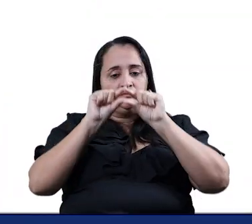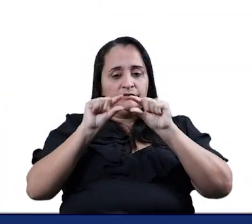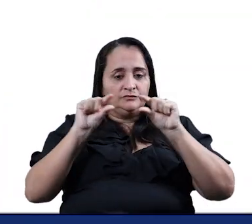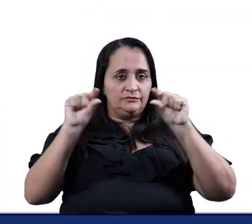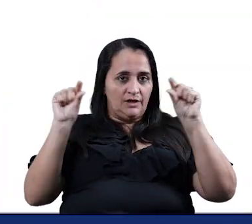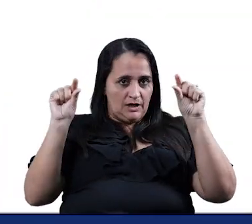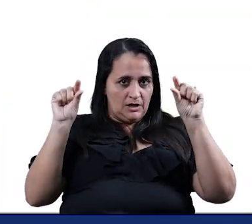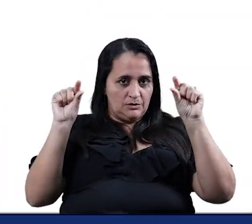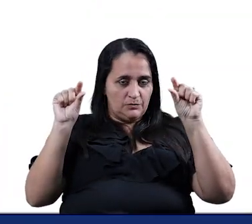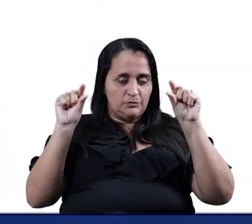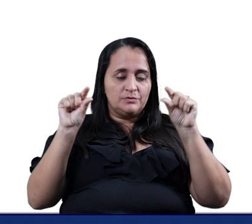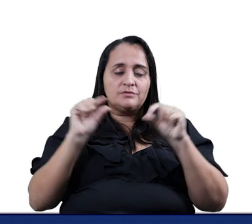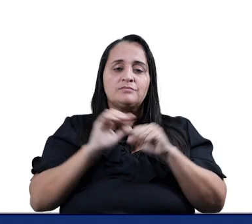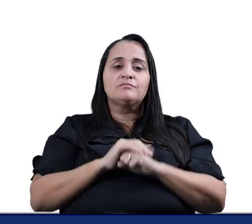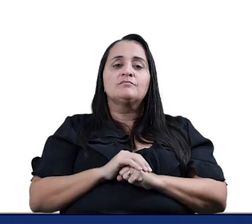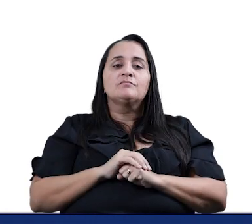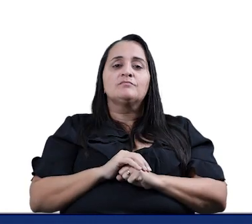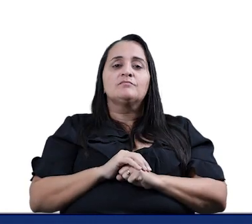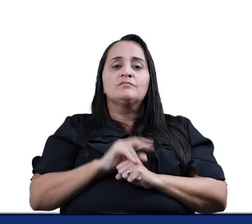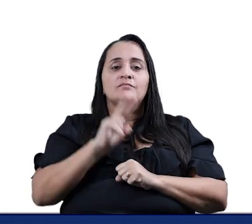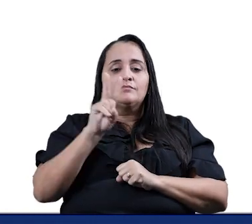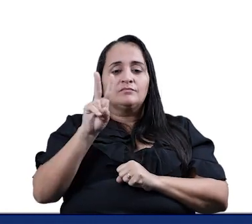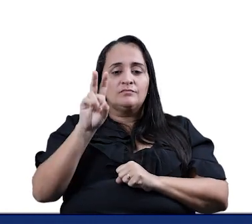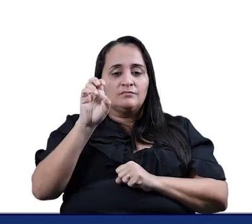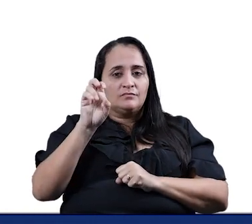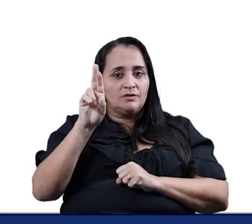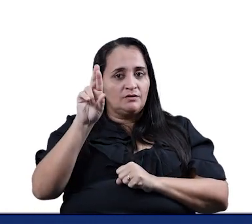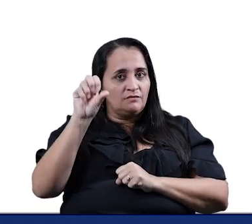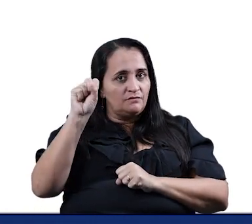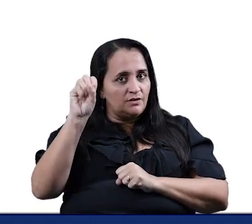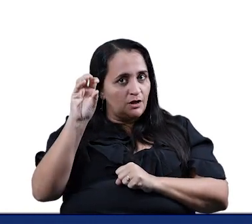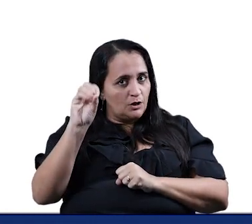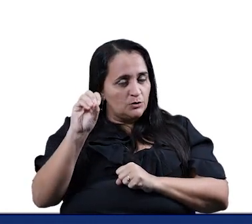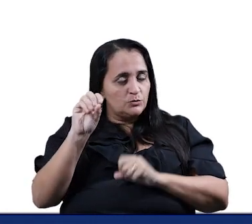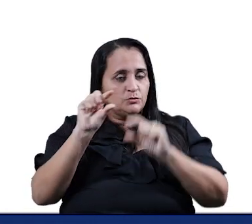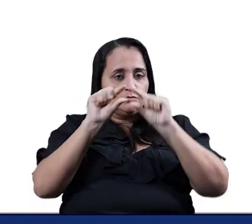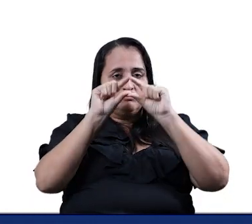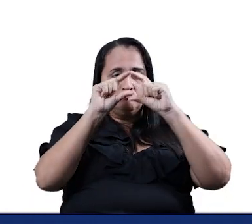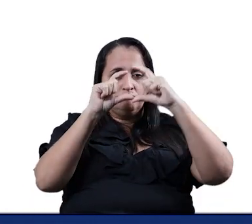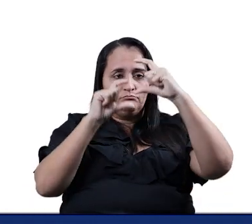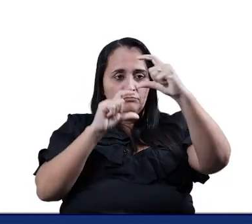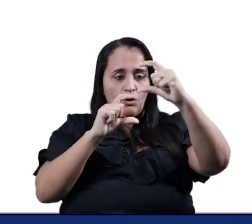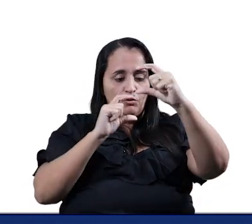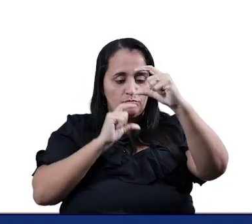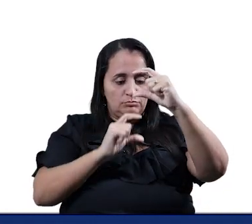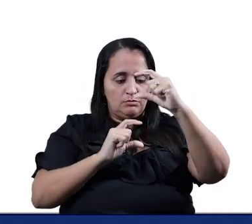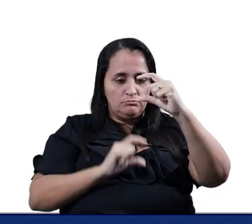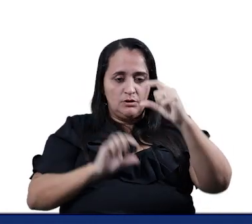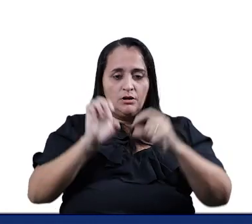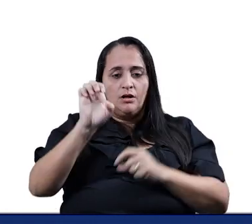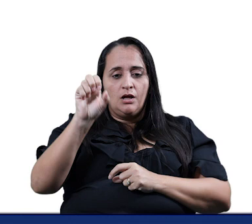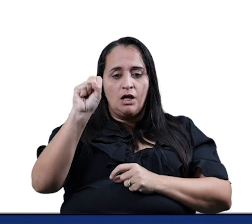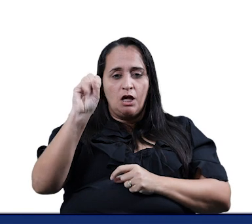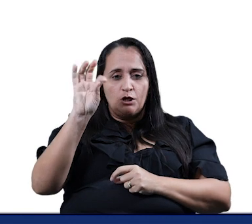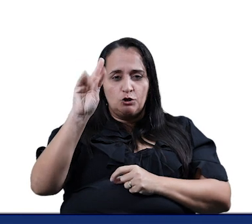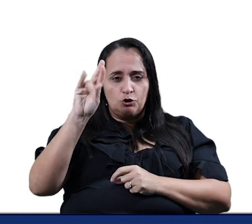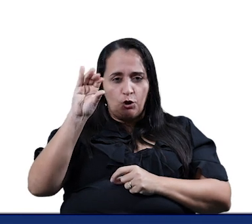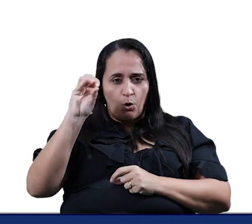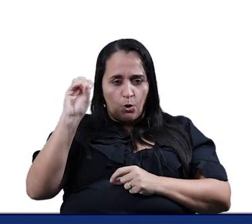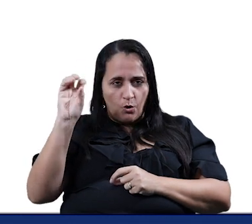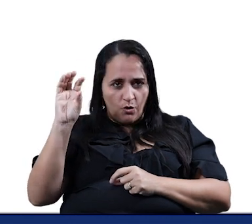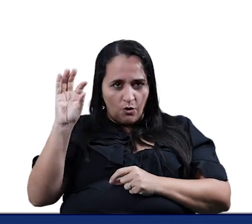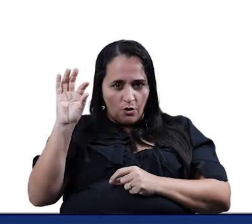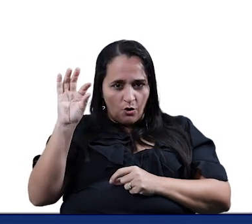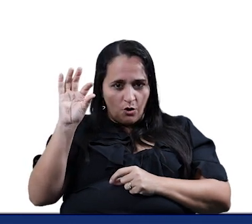versos, tem as estrofes e tem a métrica, tem as rimas, tem o